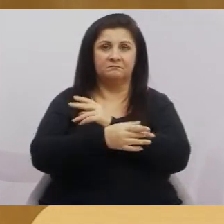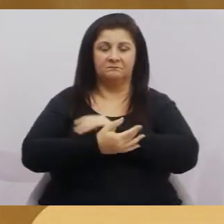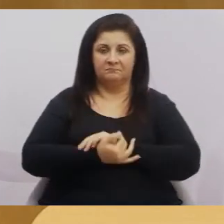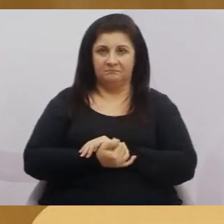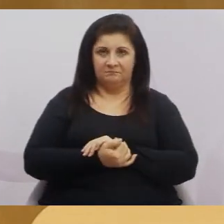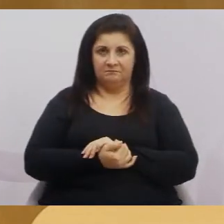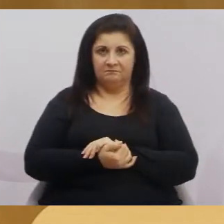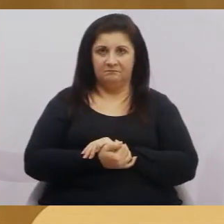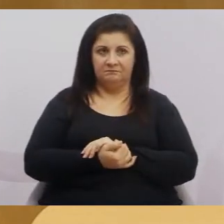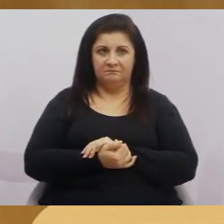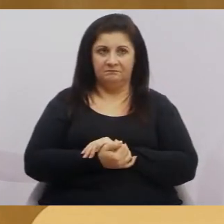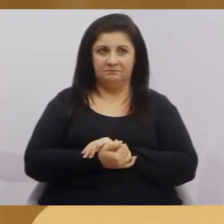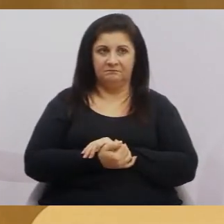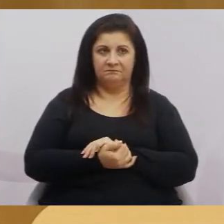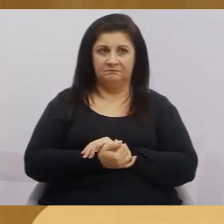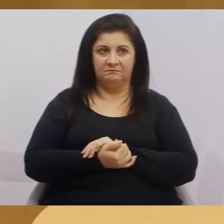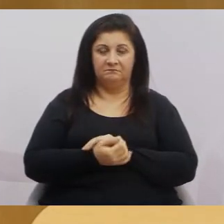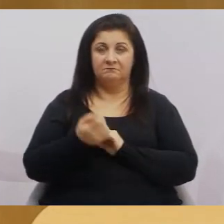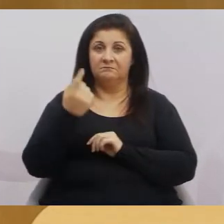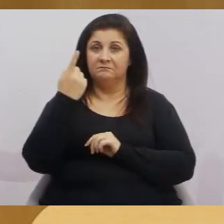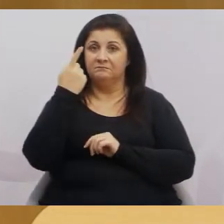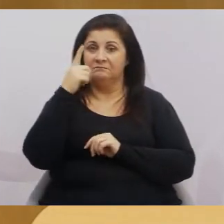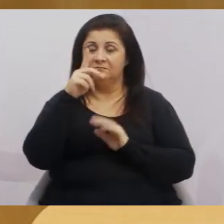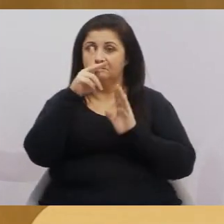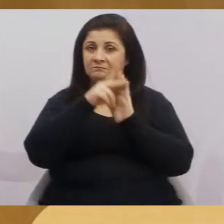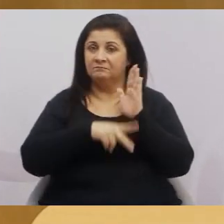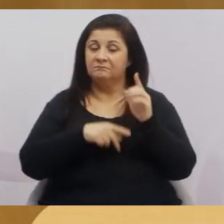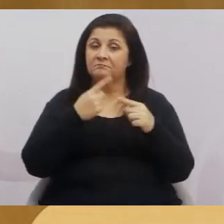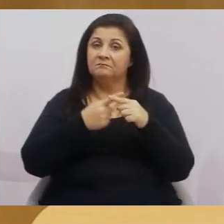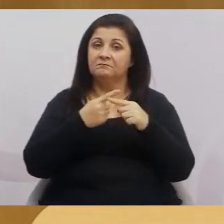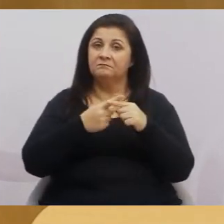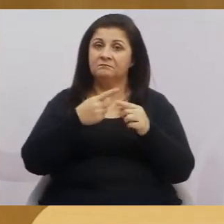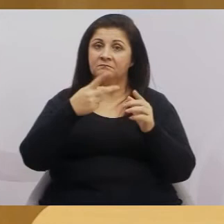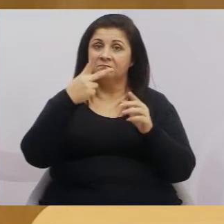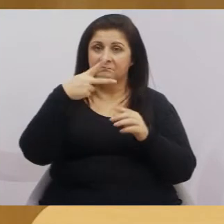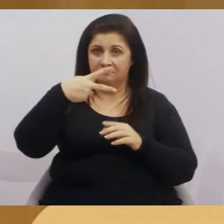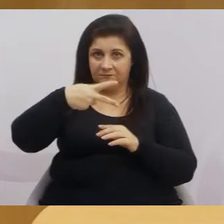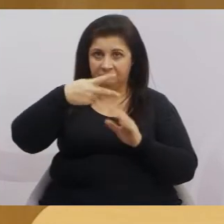nós estamos, no último projeto, ainda foi retirado dois projetos.